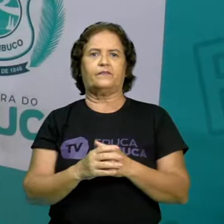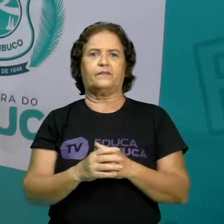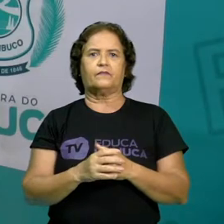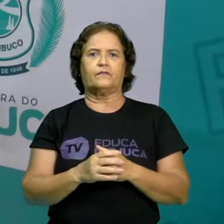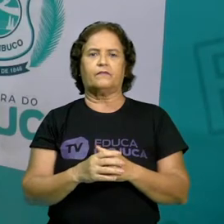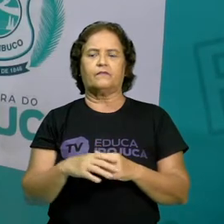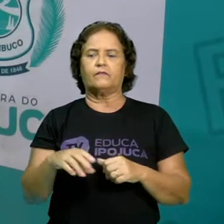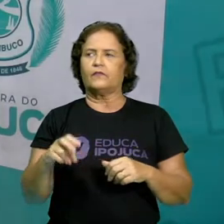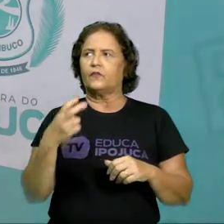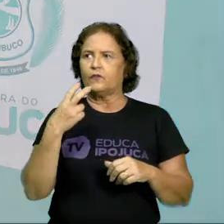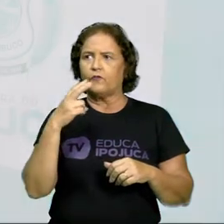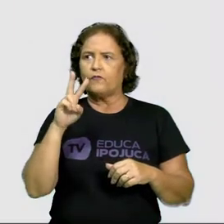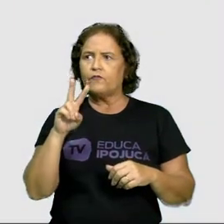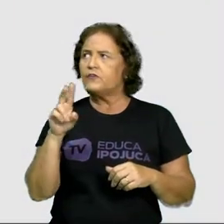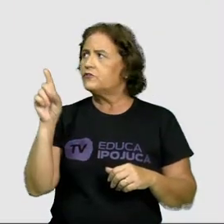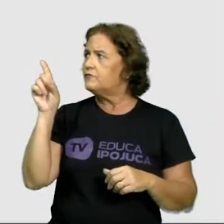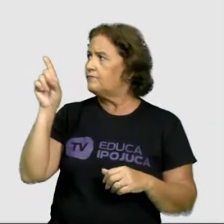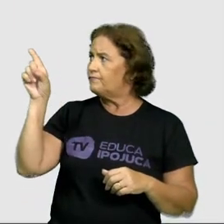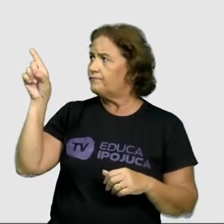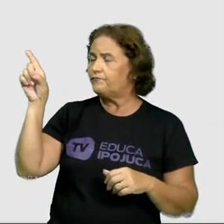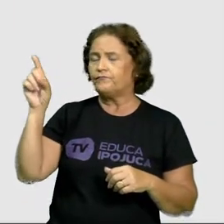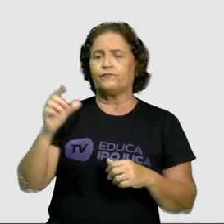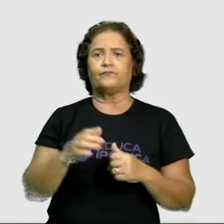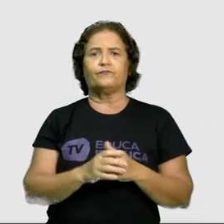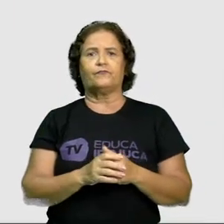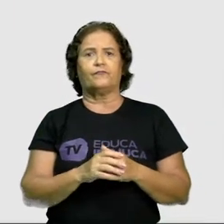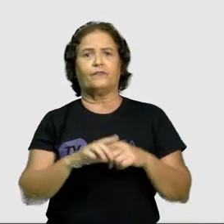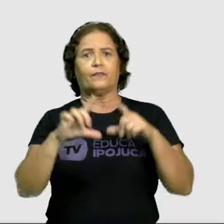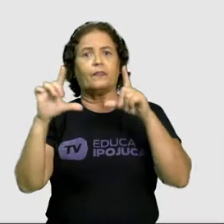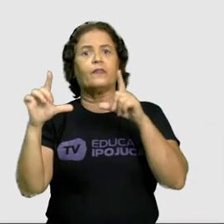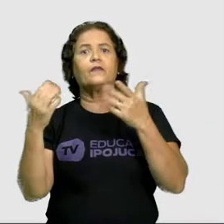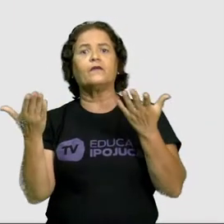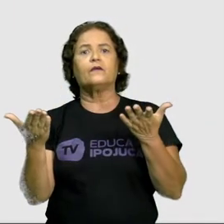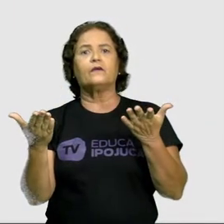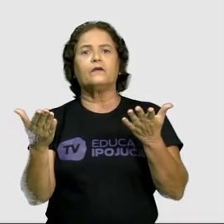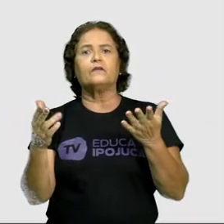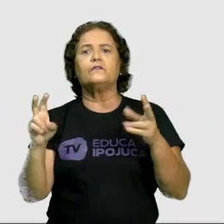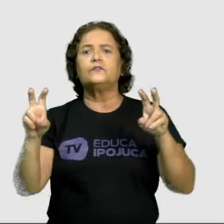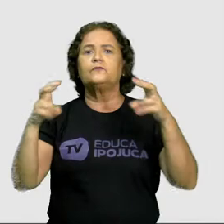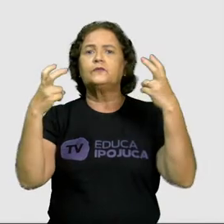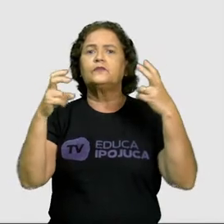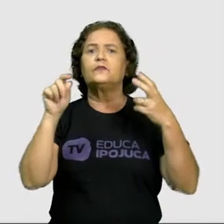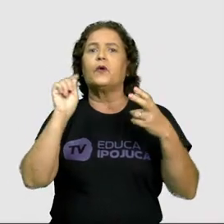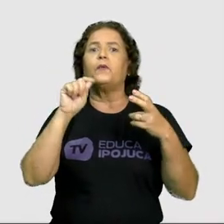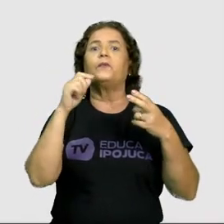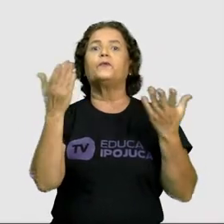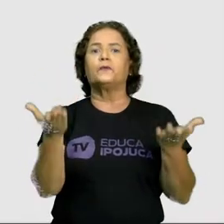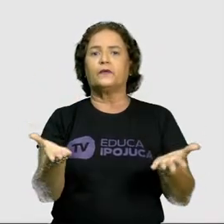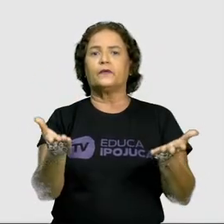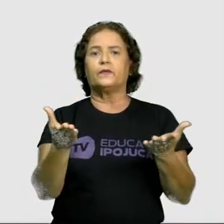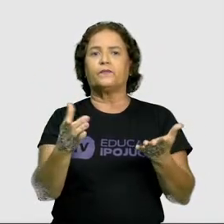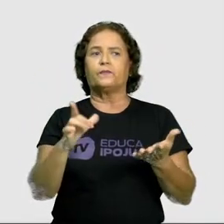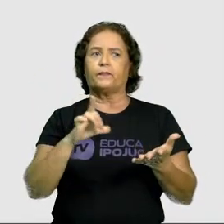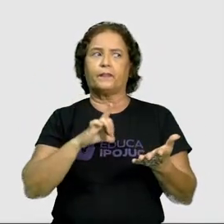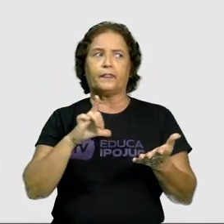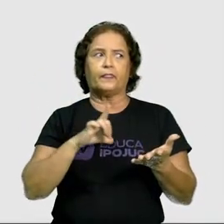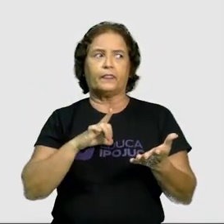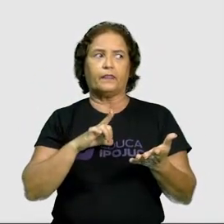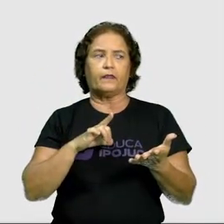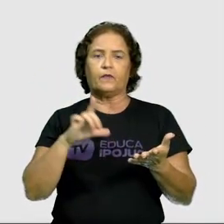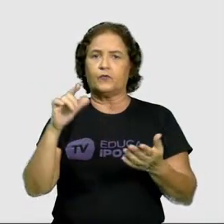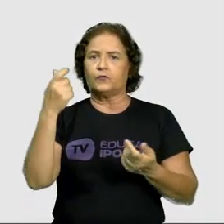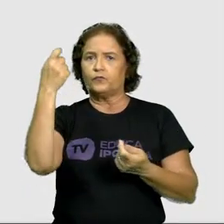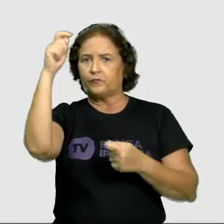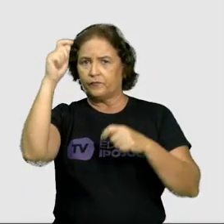Observe aqui, crianças, essa imagem. O que vocês percebem nessa imagem? Aqui, ó, nós temos aqui uma